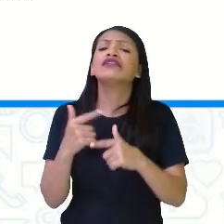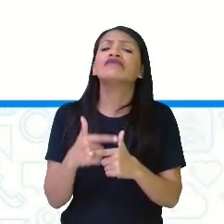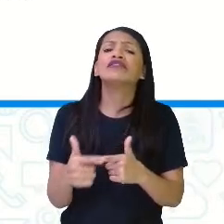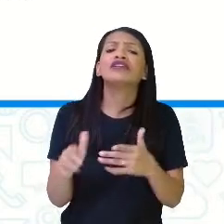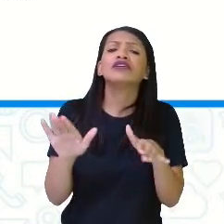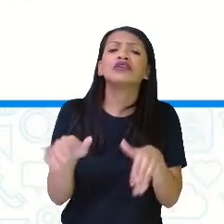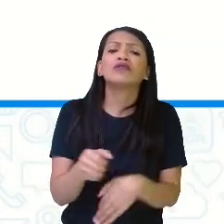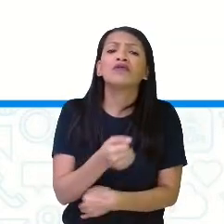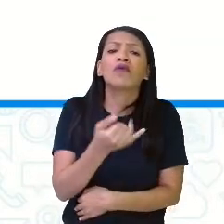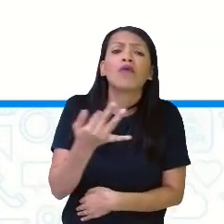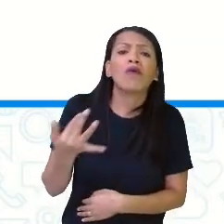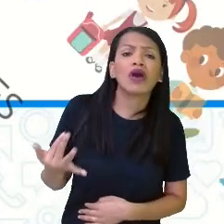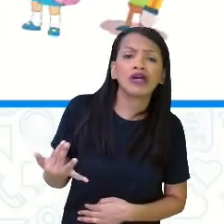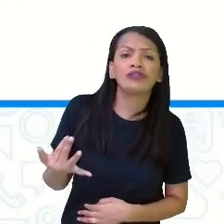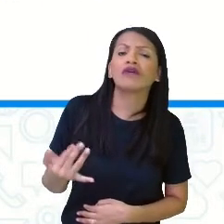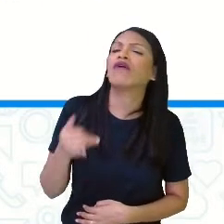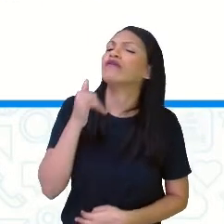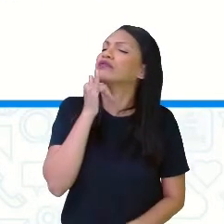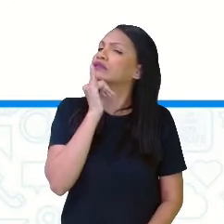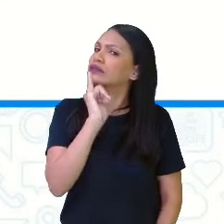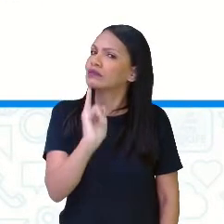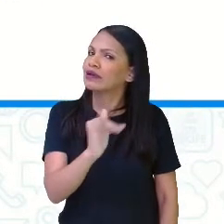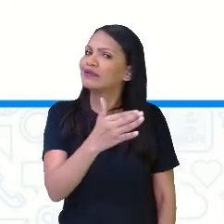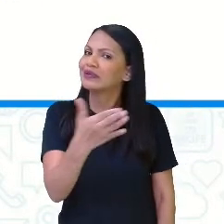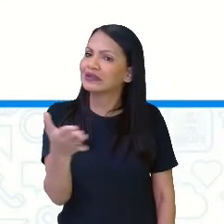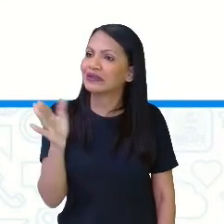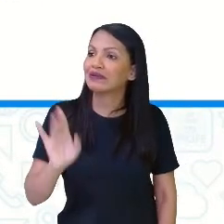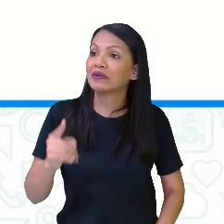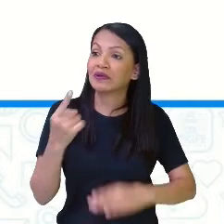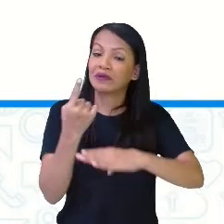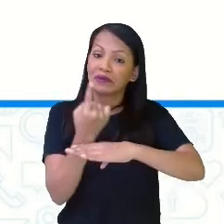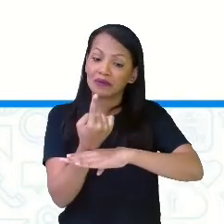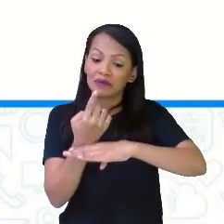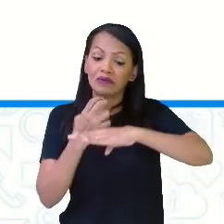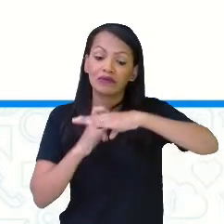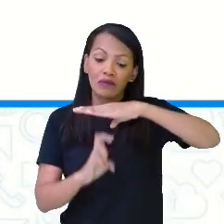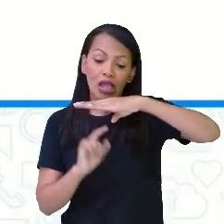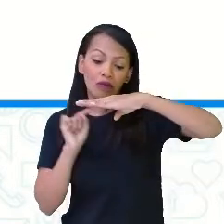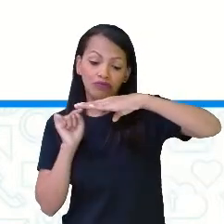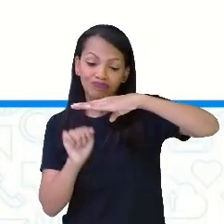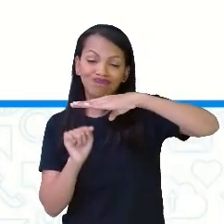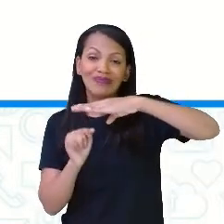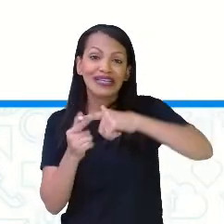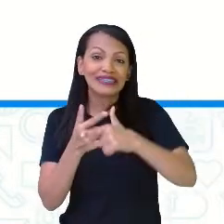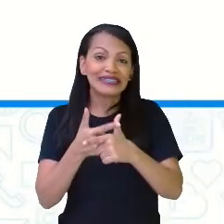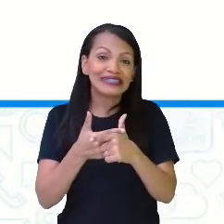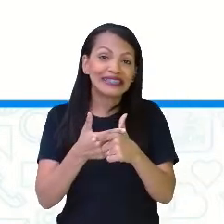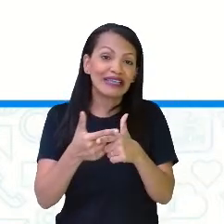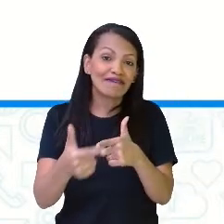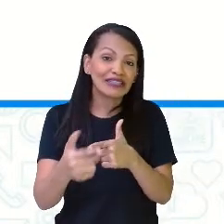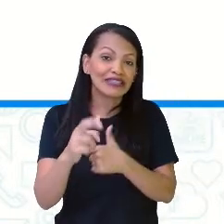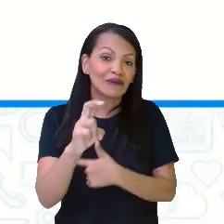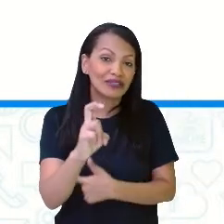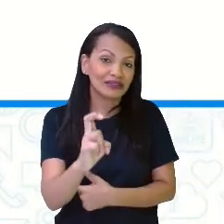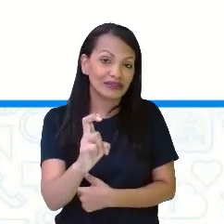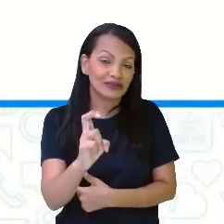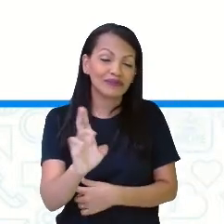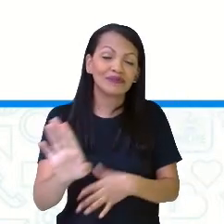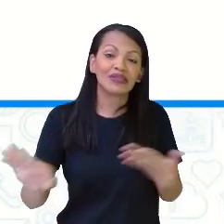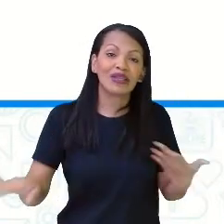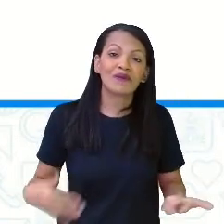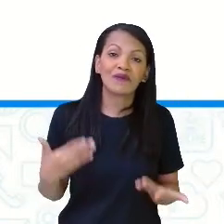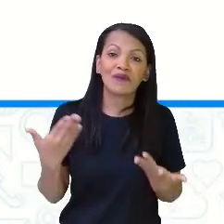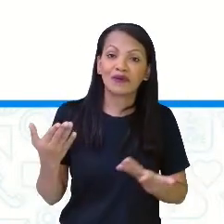Que eu acabei de dizer aqui para vocês. O inteiro está dividido em 5 partes. Então, gente, quando